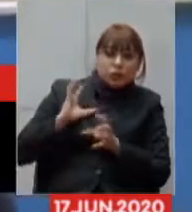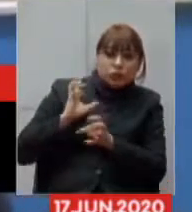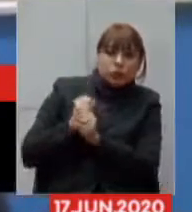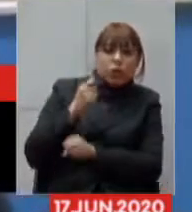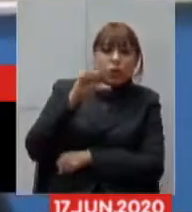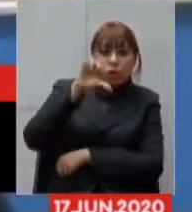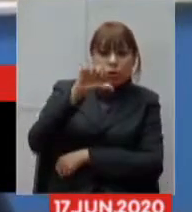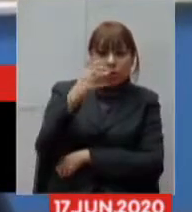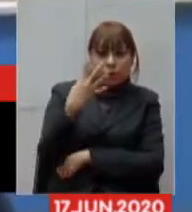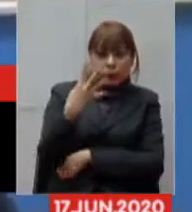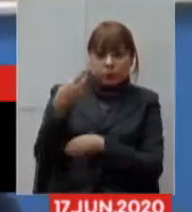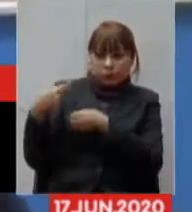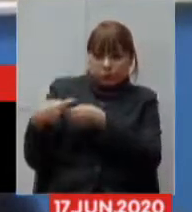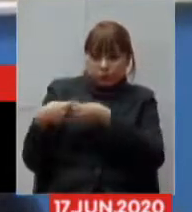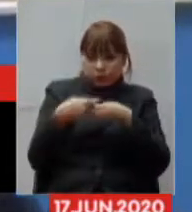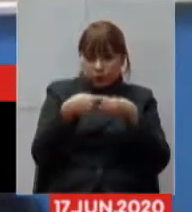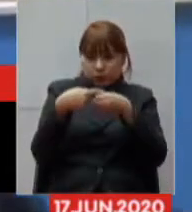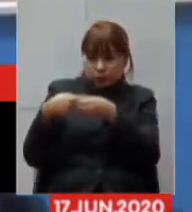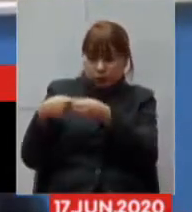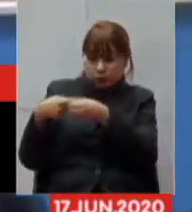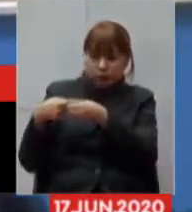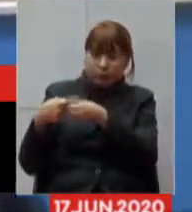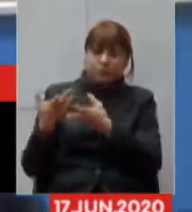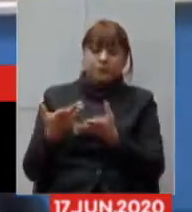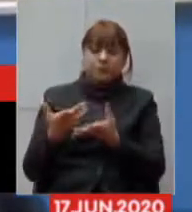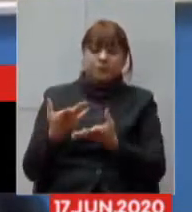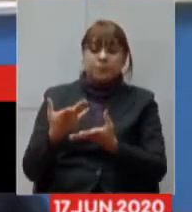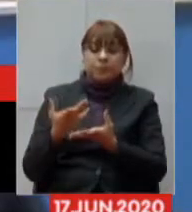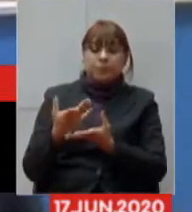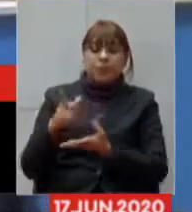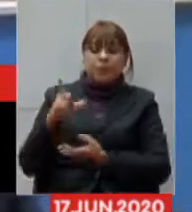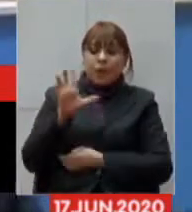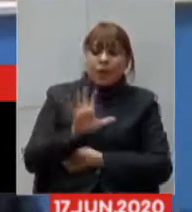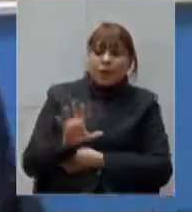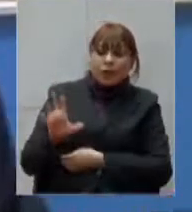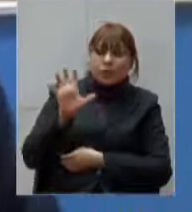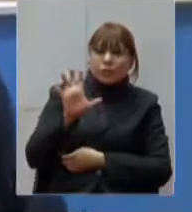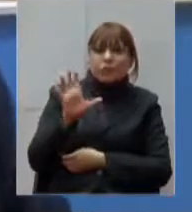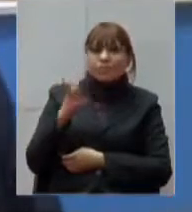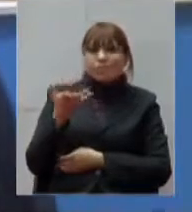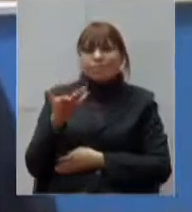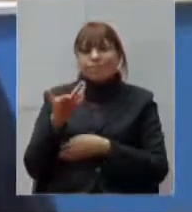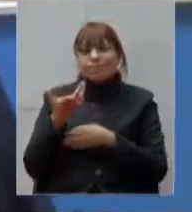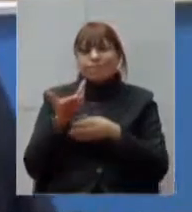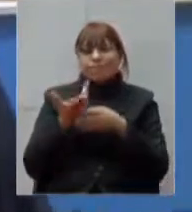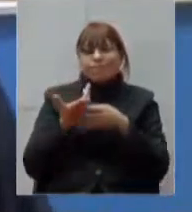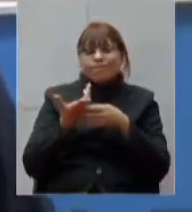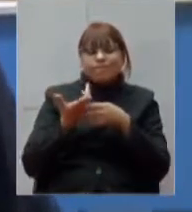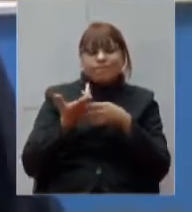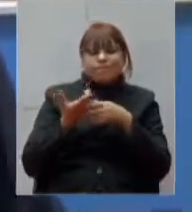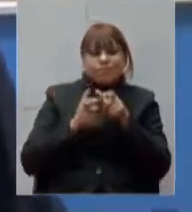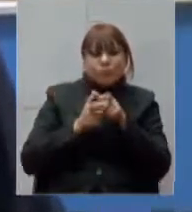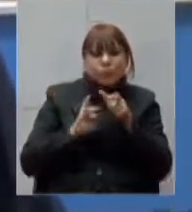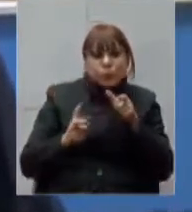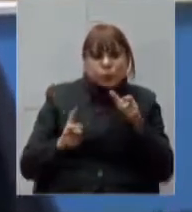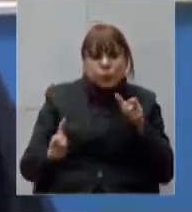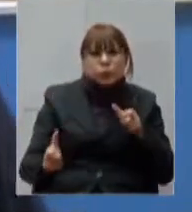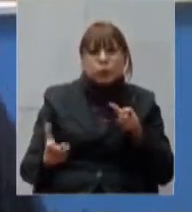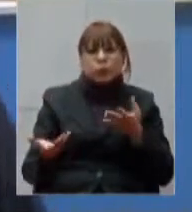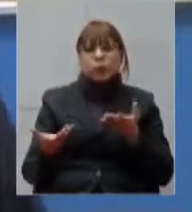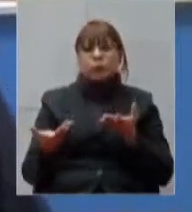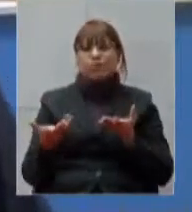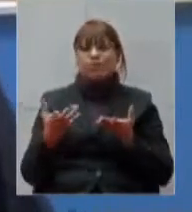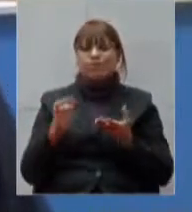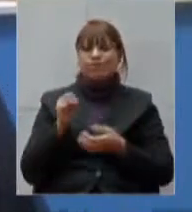das regiões que vem tendo um crescimento acelerado de infectados